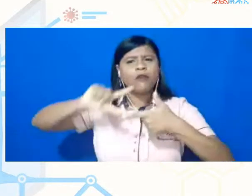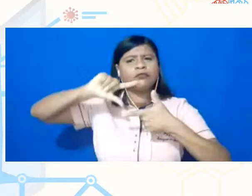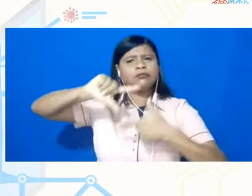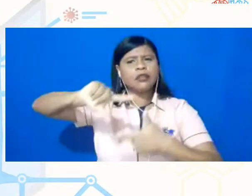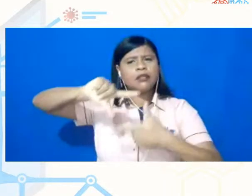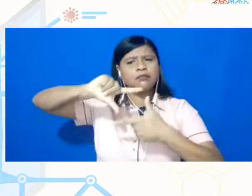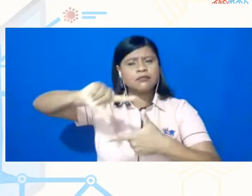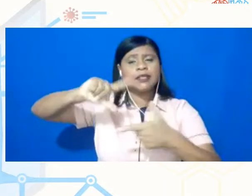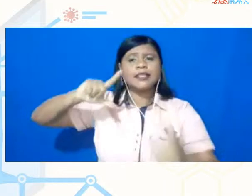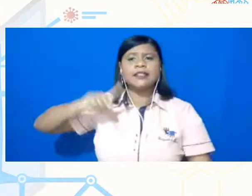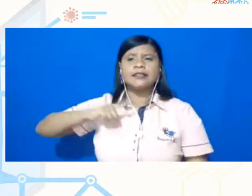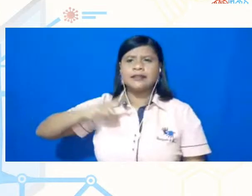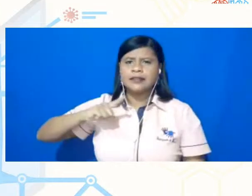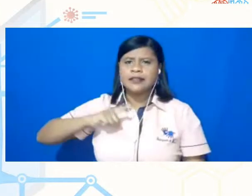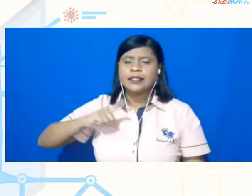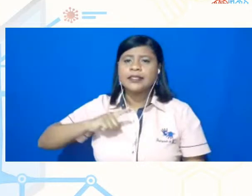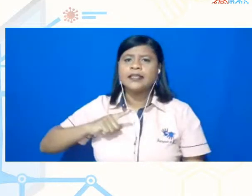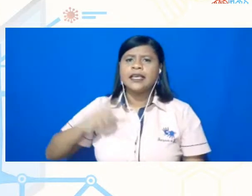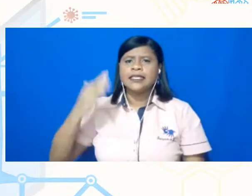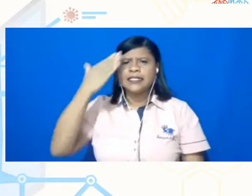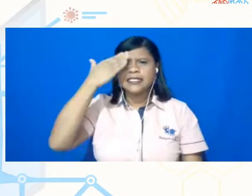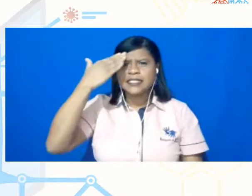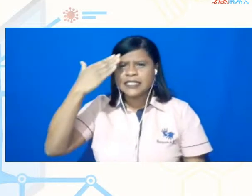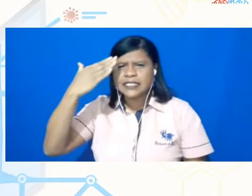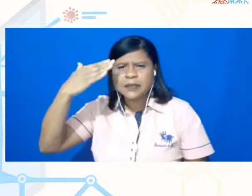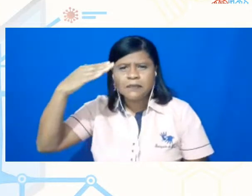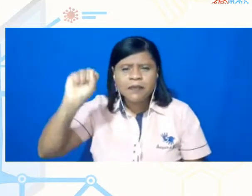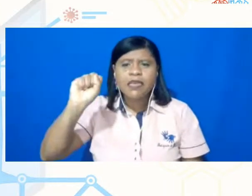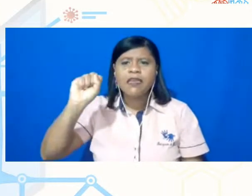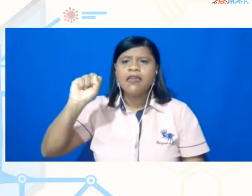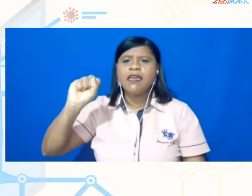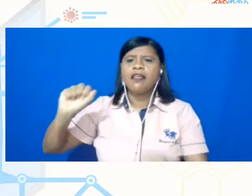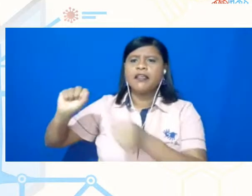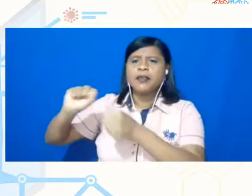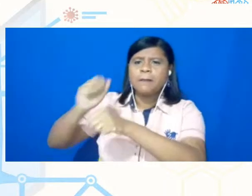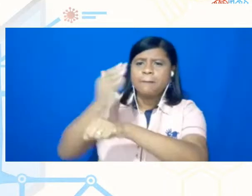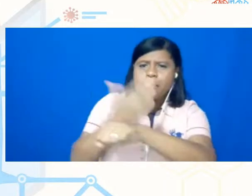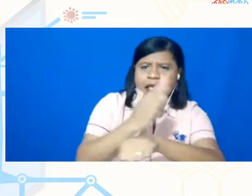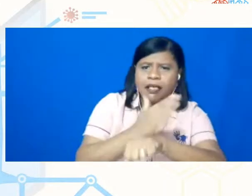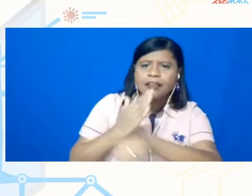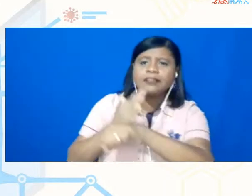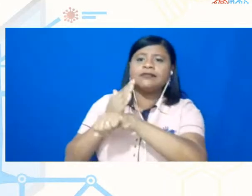questões de saberes e fazeres, nós temos